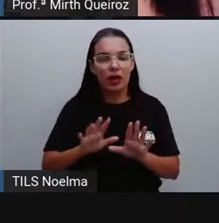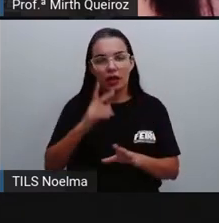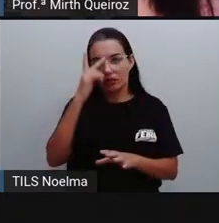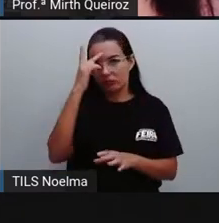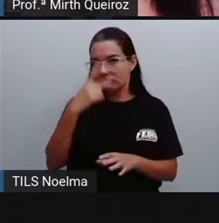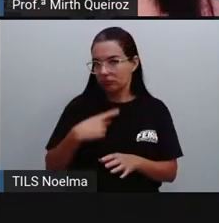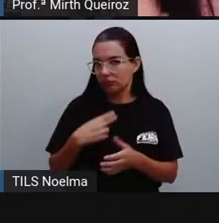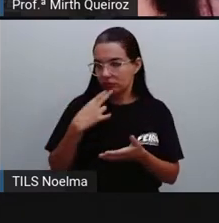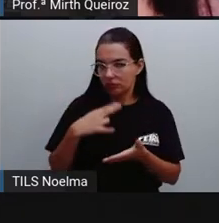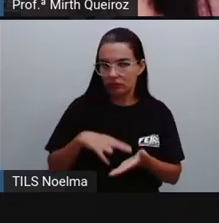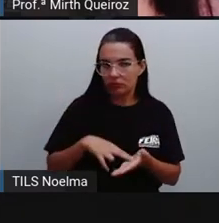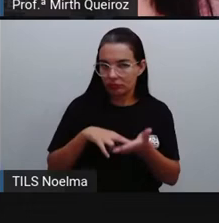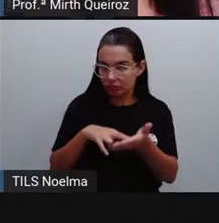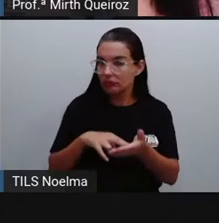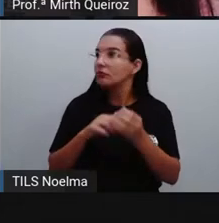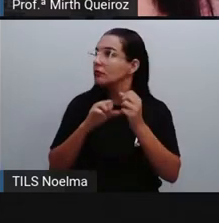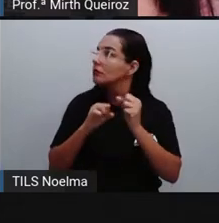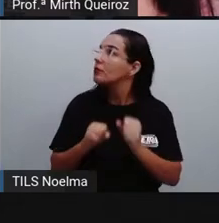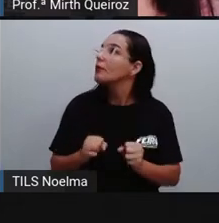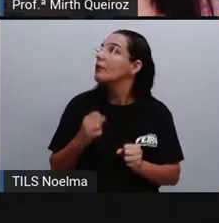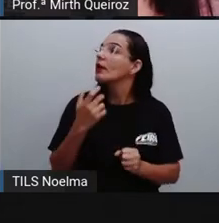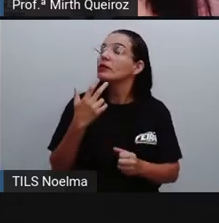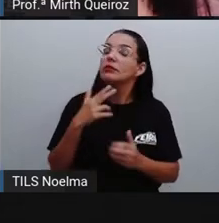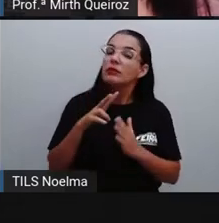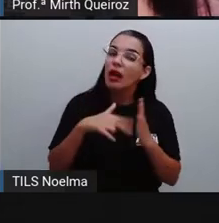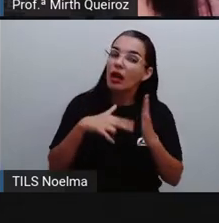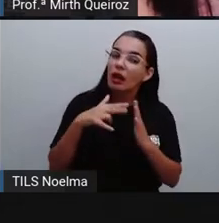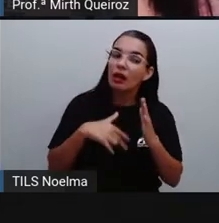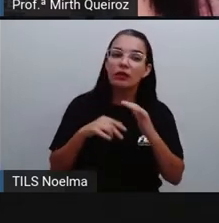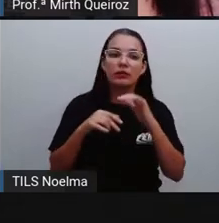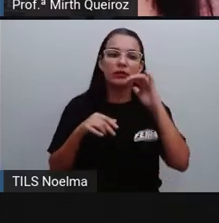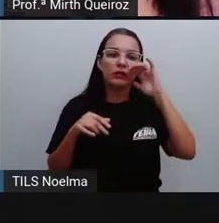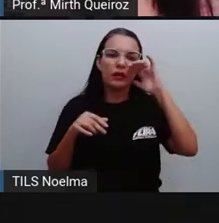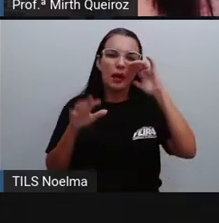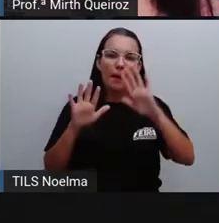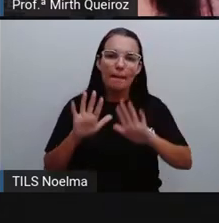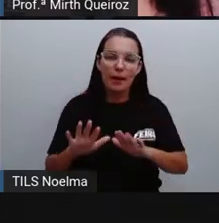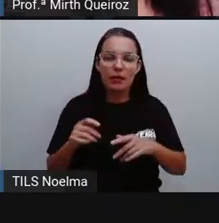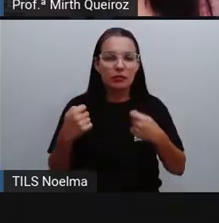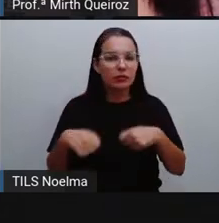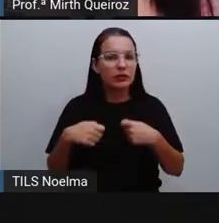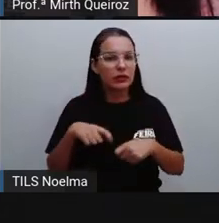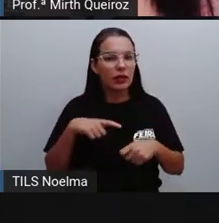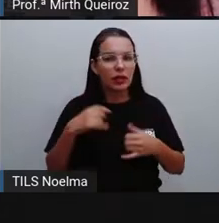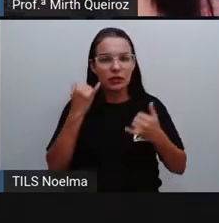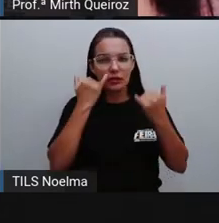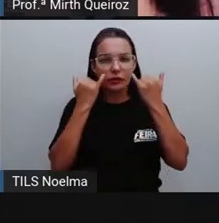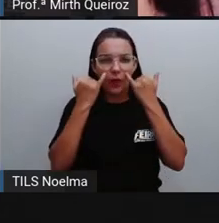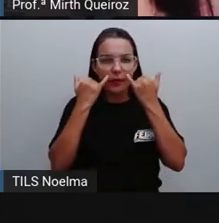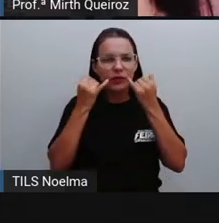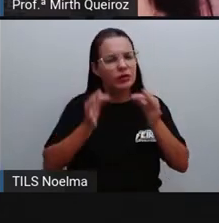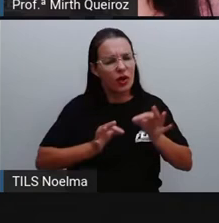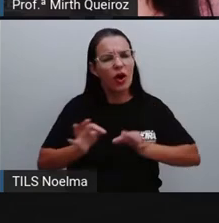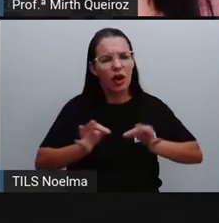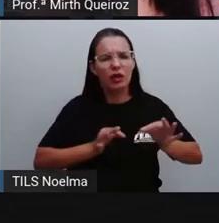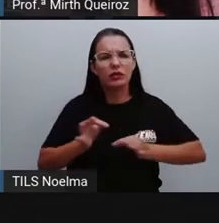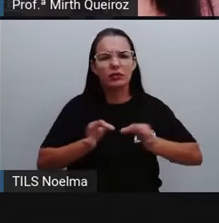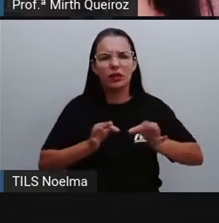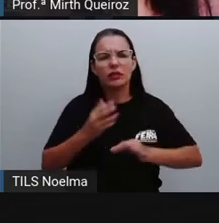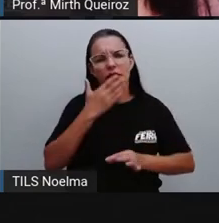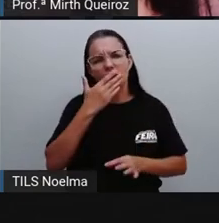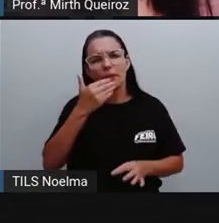ordem pessoal, onde a gente vai tratar assuntos íntimos, é interessante que as informações estejam bem